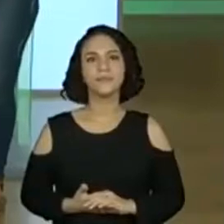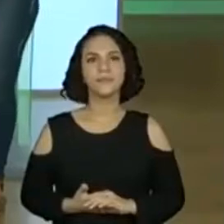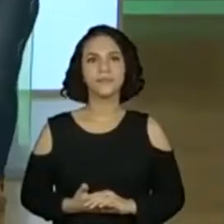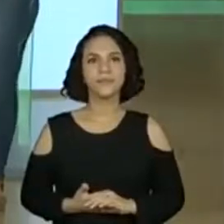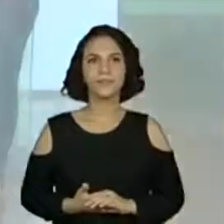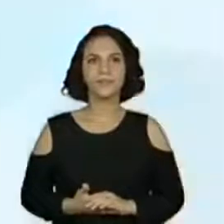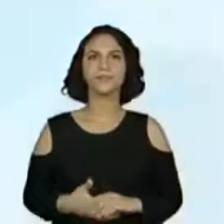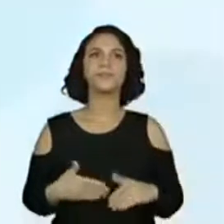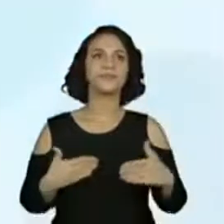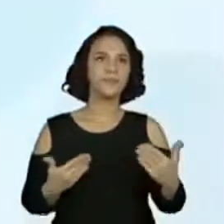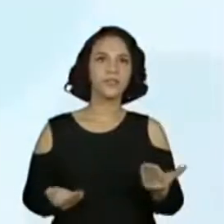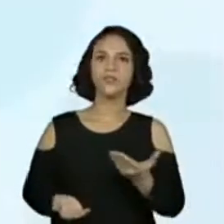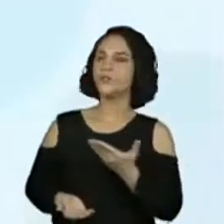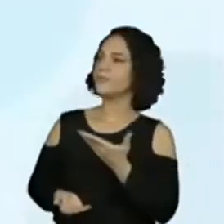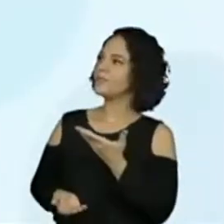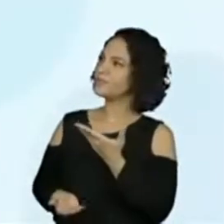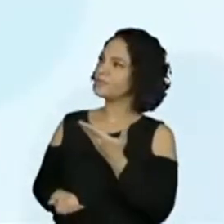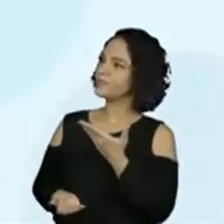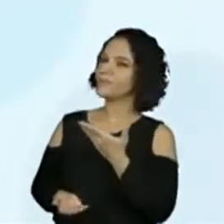fala